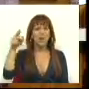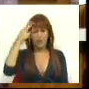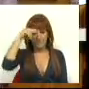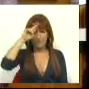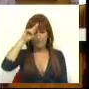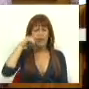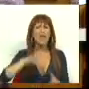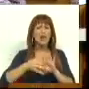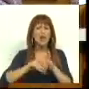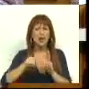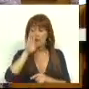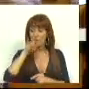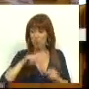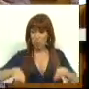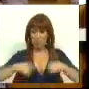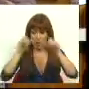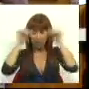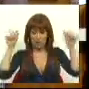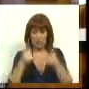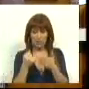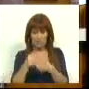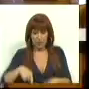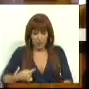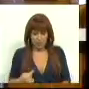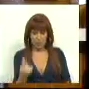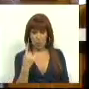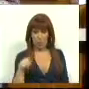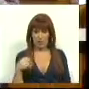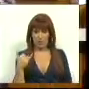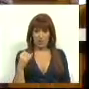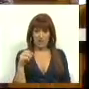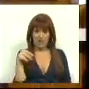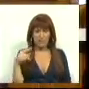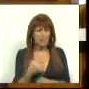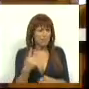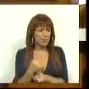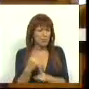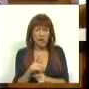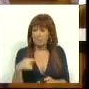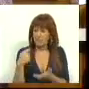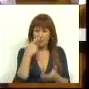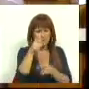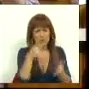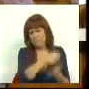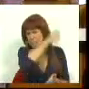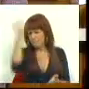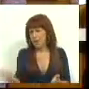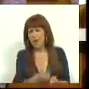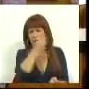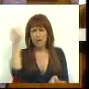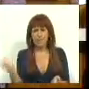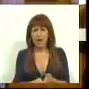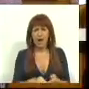Qual é que é a lógica? Se o próprio sistema se sustenta com 1,20€, para que a necessidade de sobrecarregar aquelas pessoas que têm um sistema